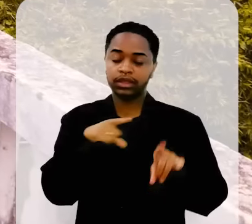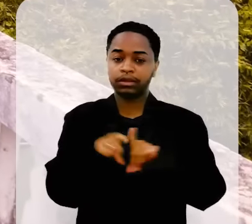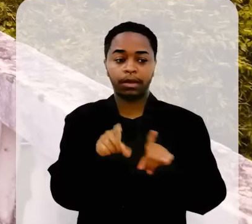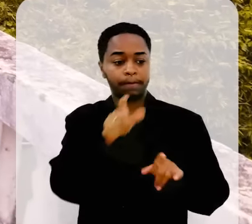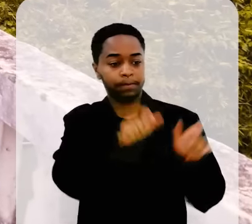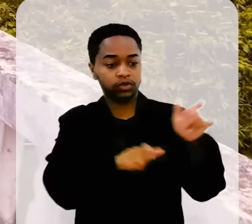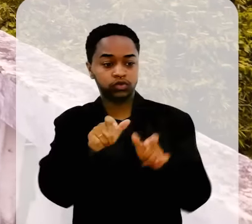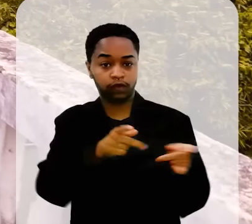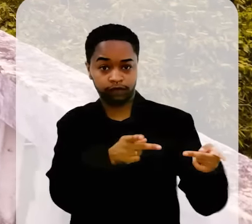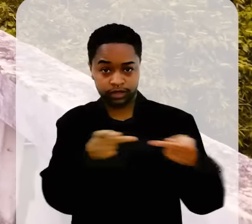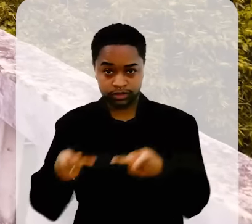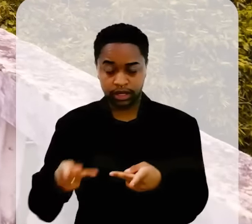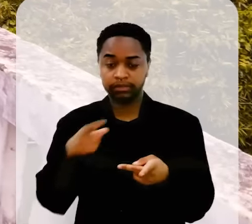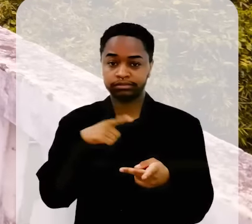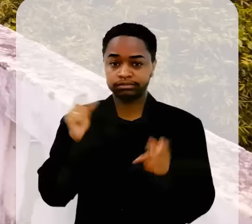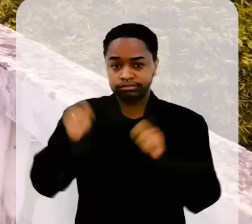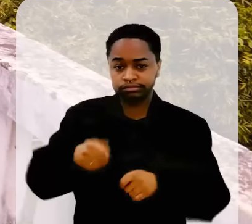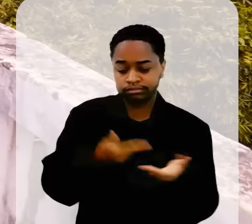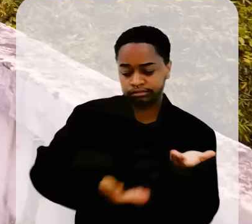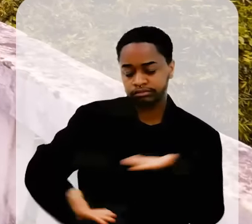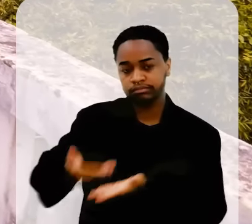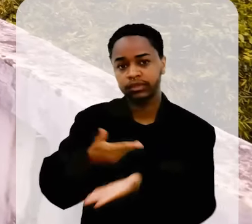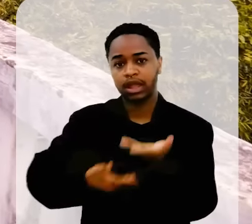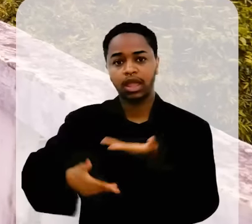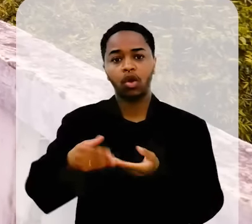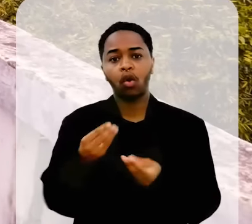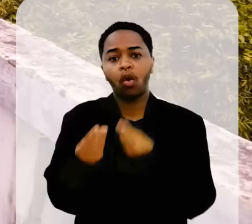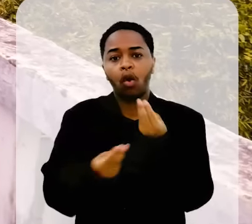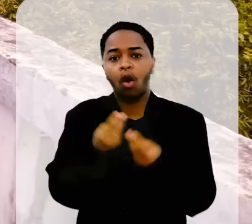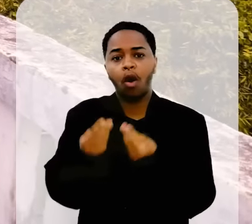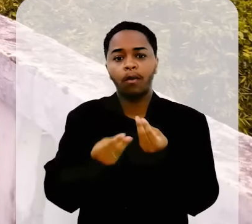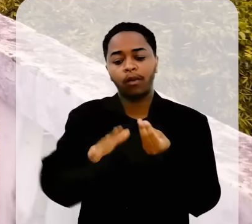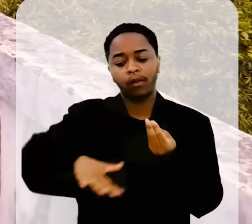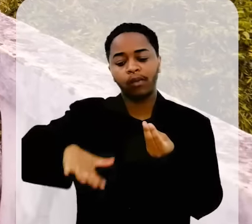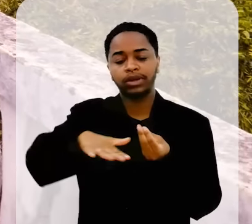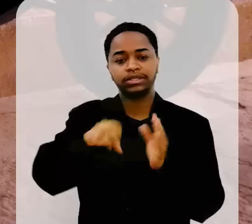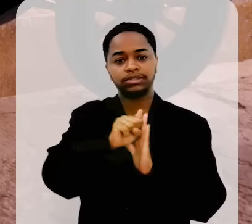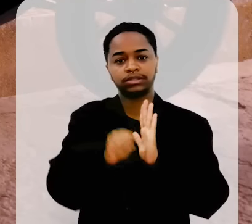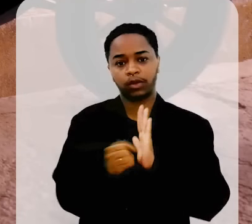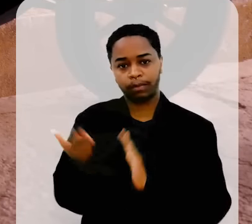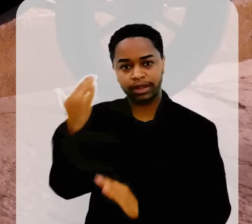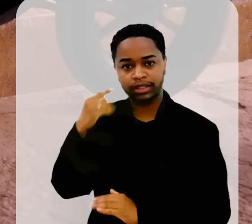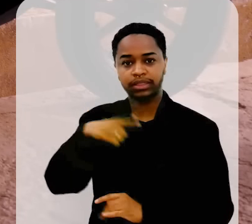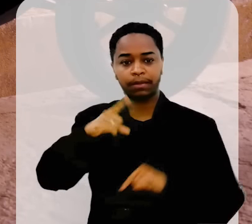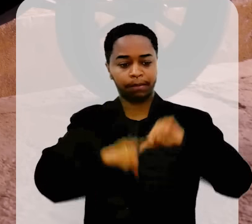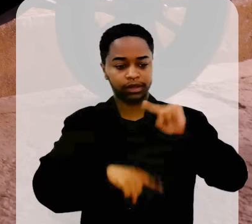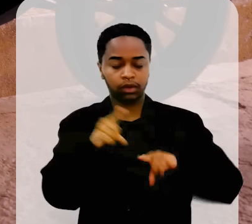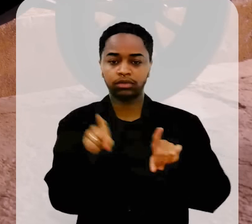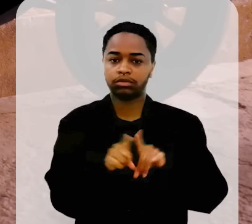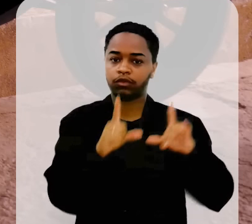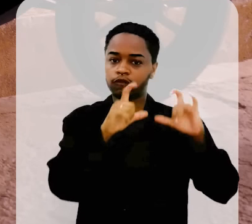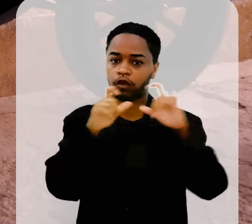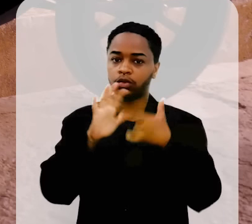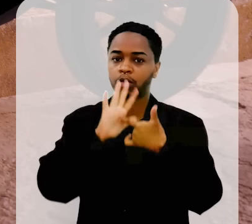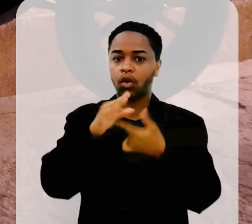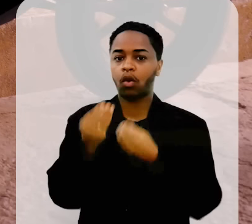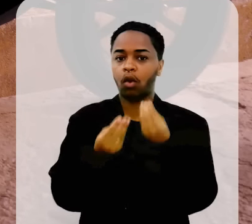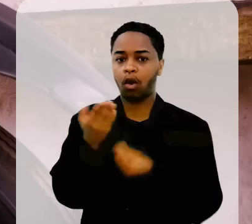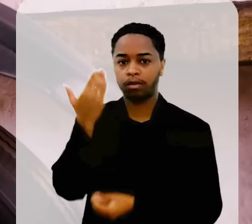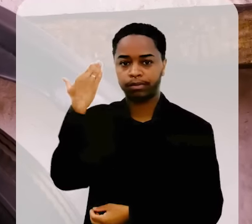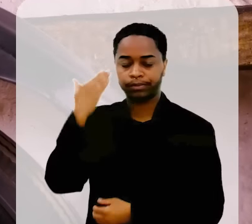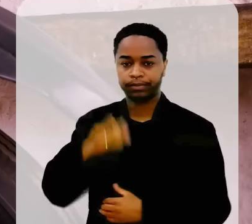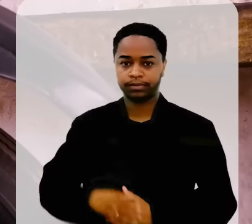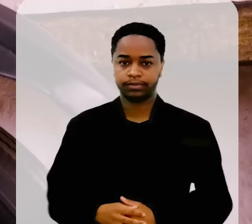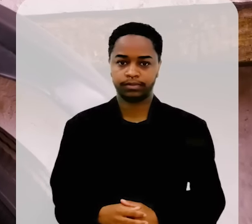Aqui, o visitante interage com o ambiente do início do século passado, através de objetos e fotos daquele período.